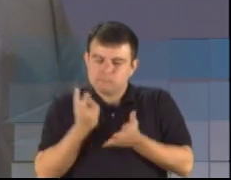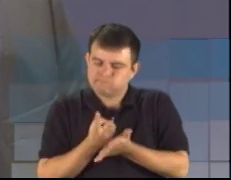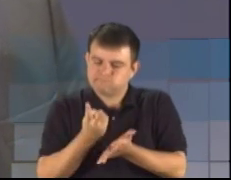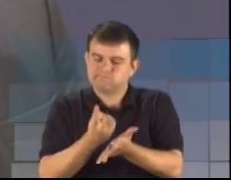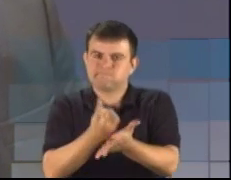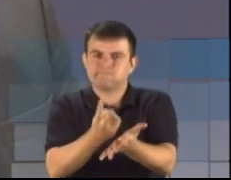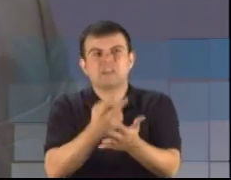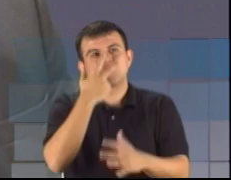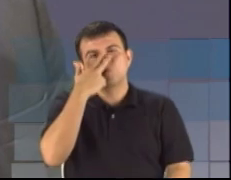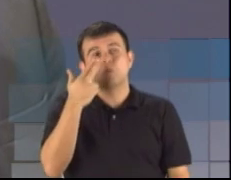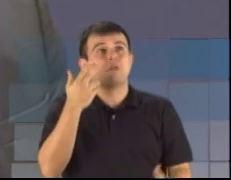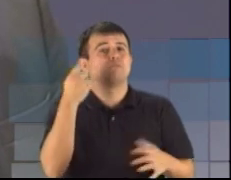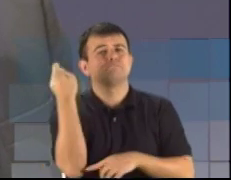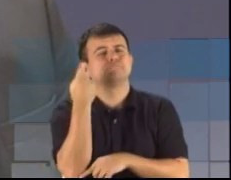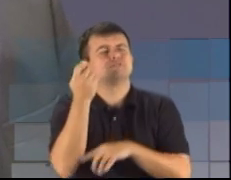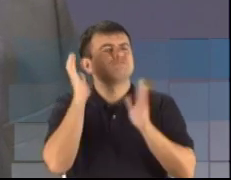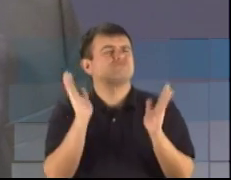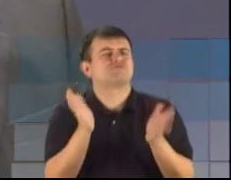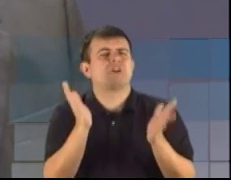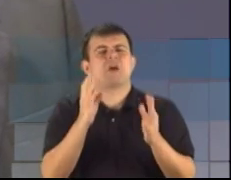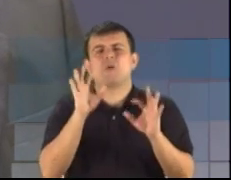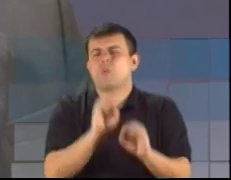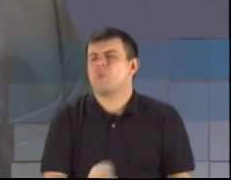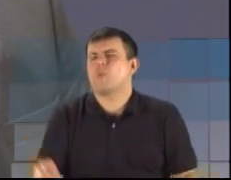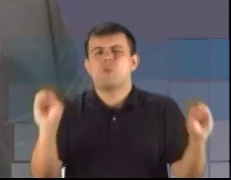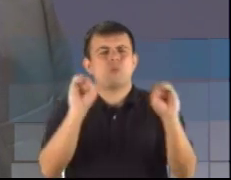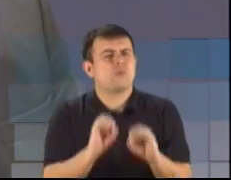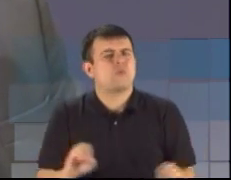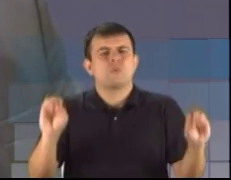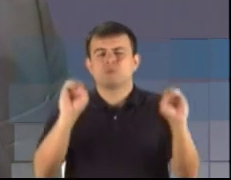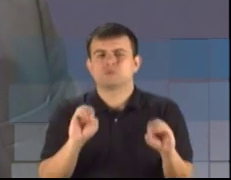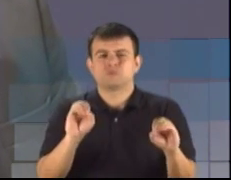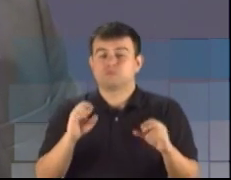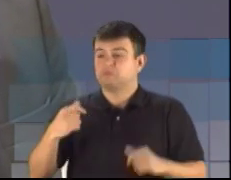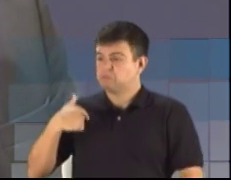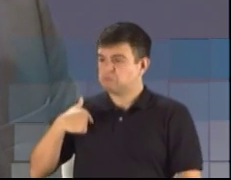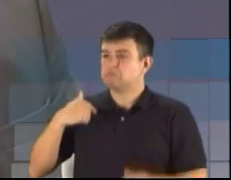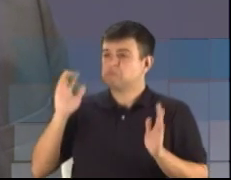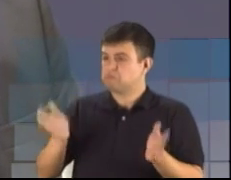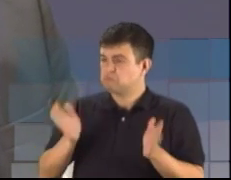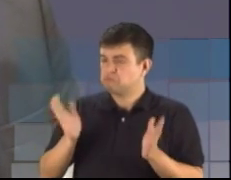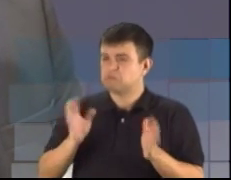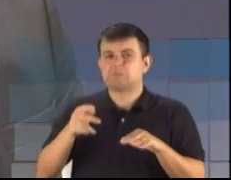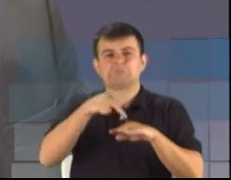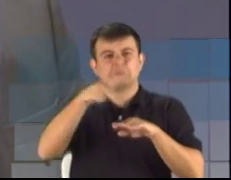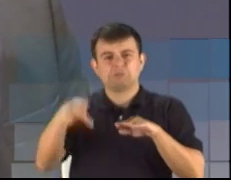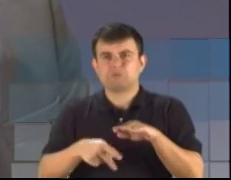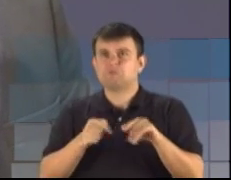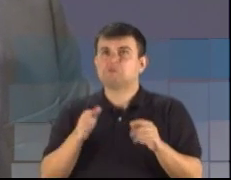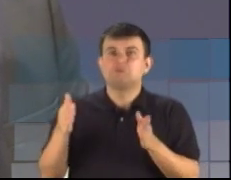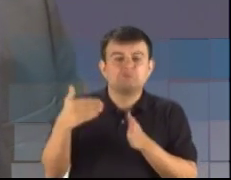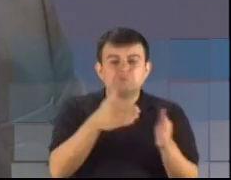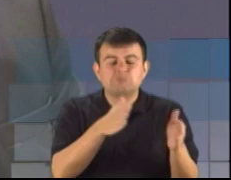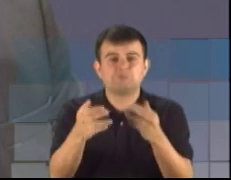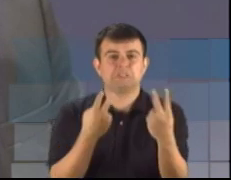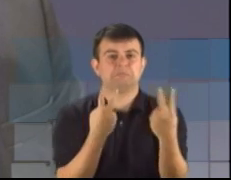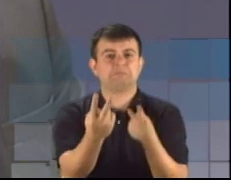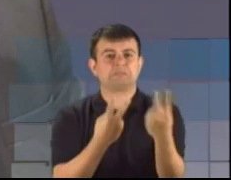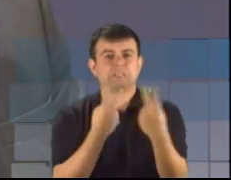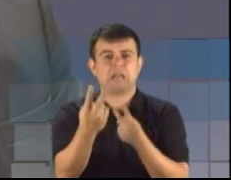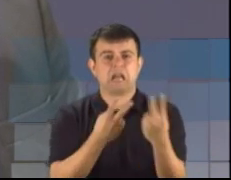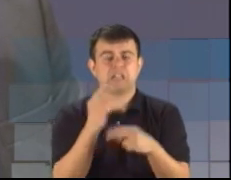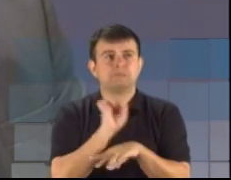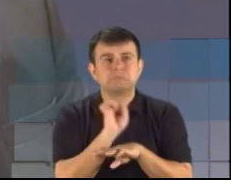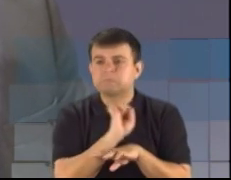Eu moro na região norte, na cidade de Passo Fundo, e ando nas estradas da região, e vou te dizer uma coisa,